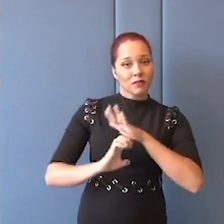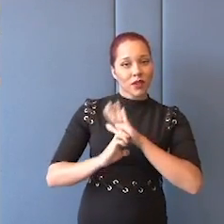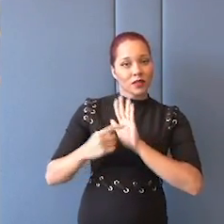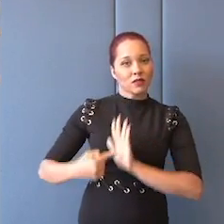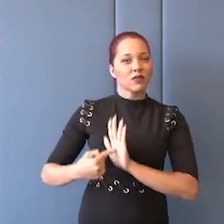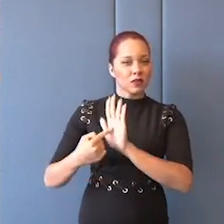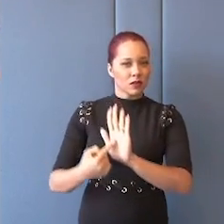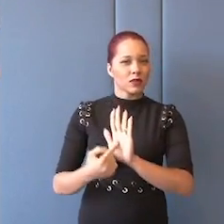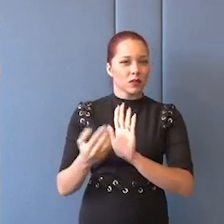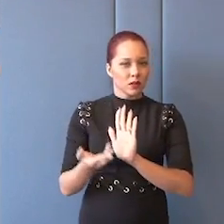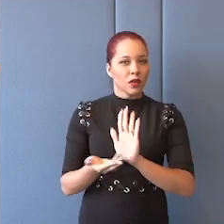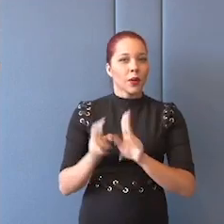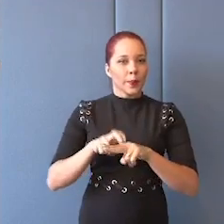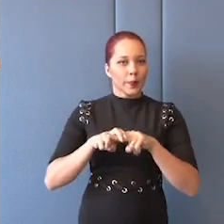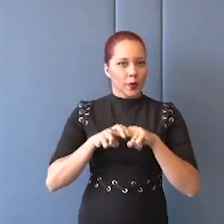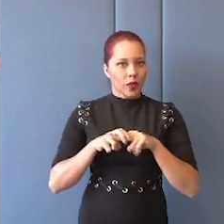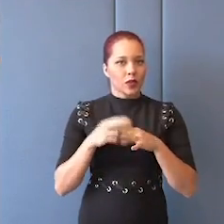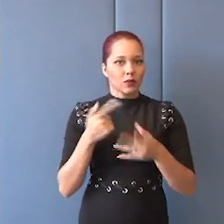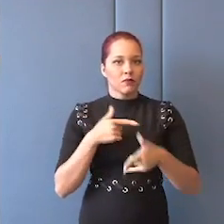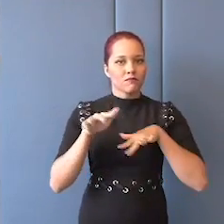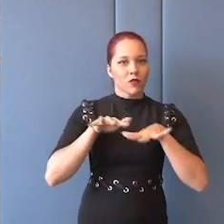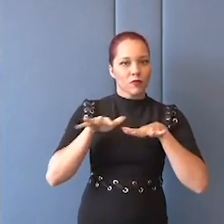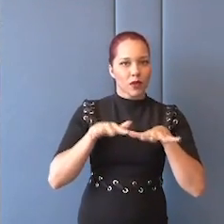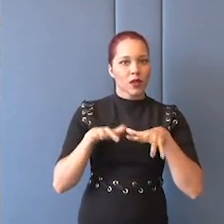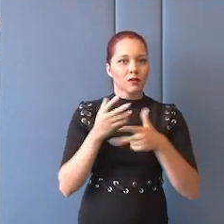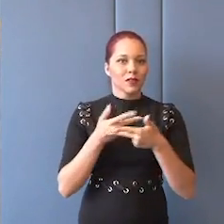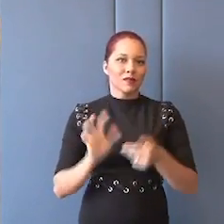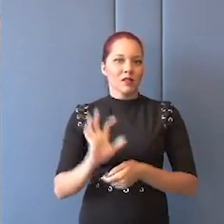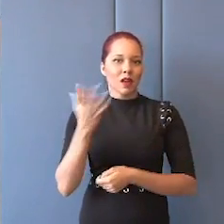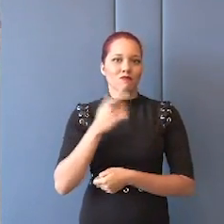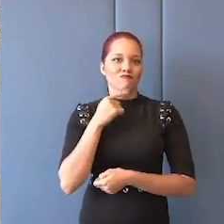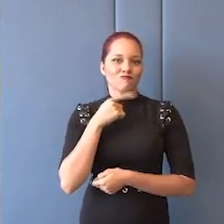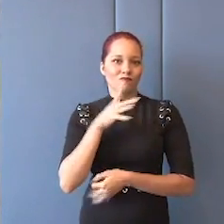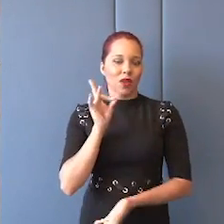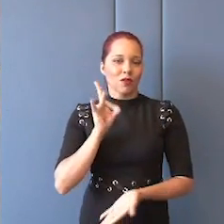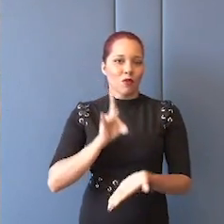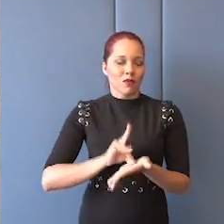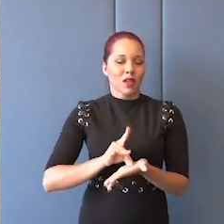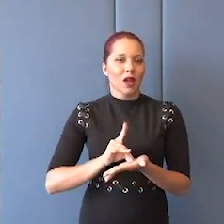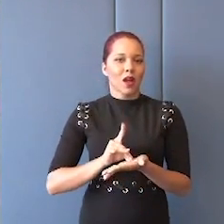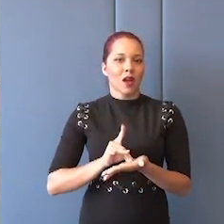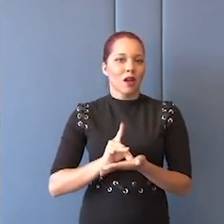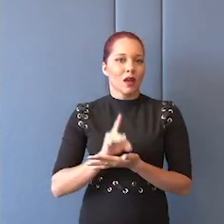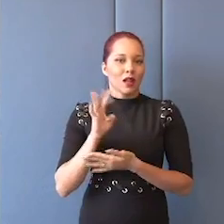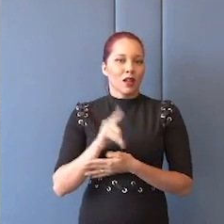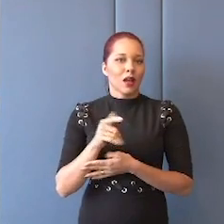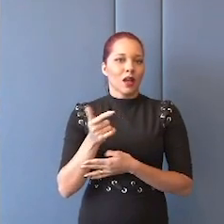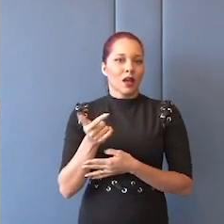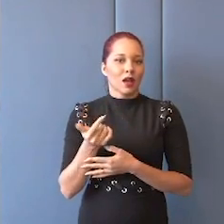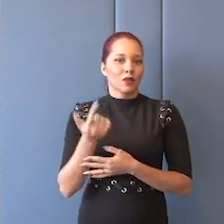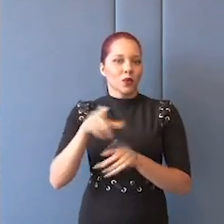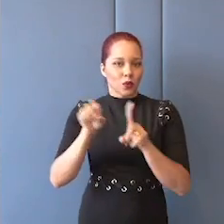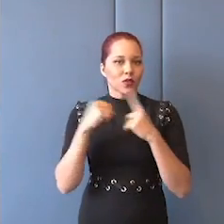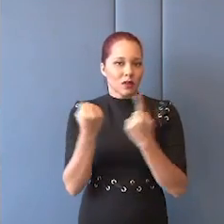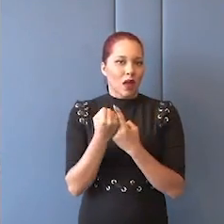por isso, esse movimento, nesse caso, não encontra eco no establishment, na sociedade